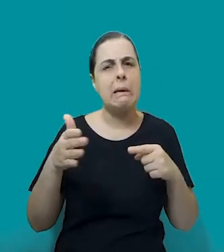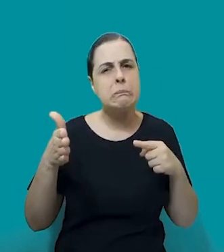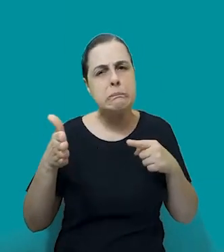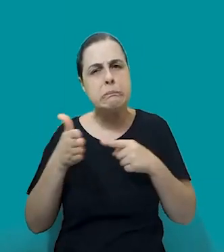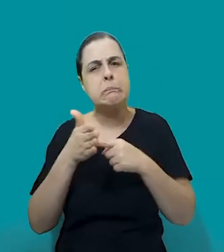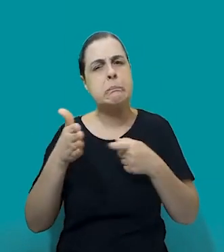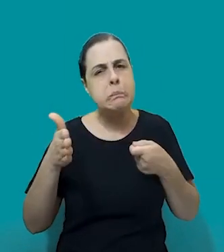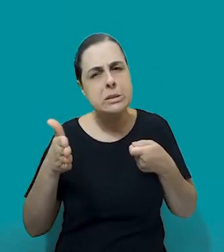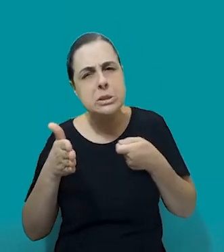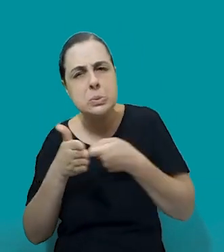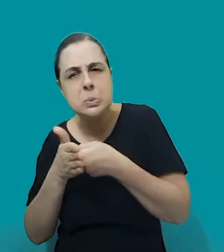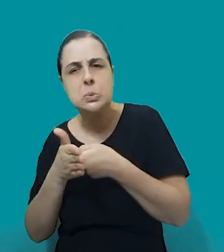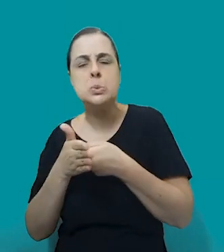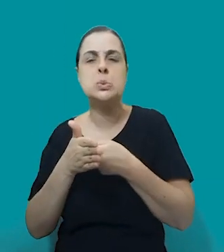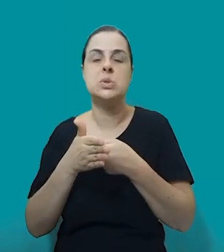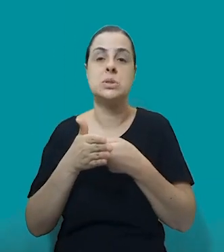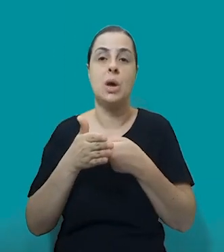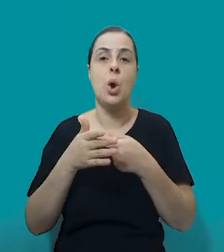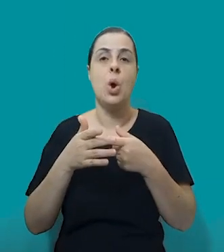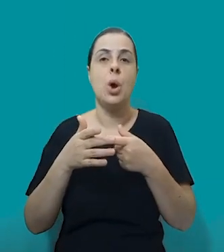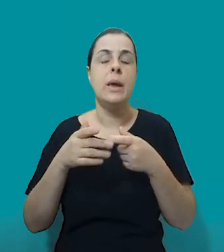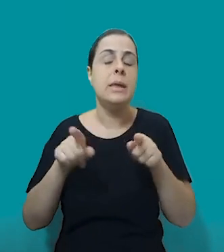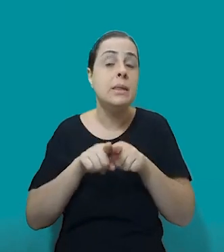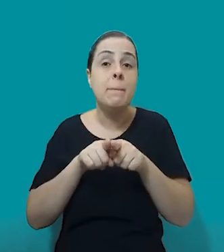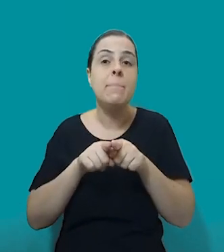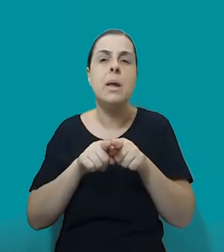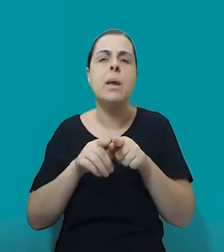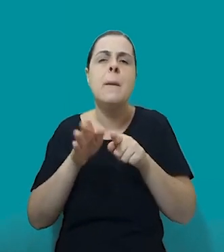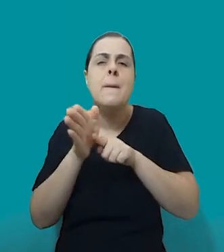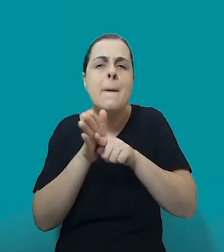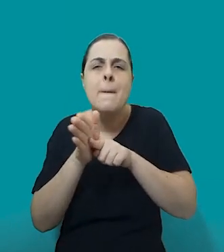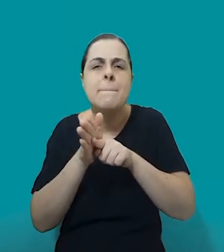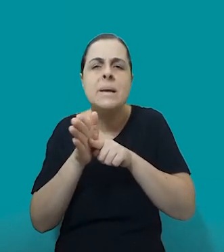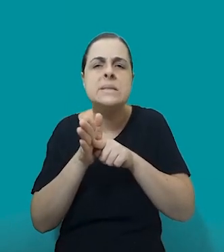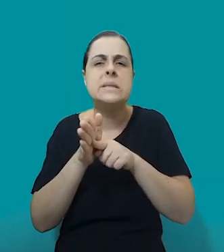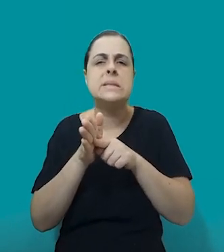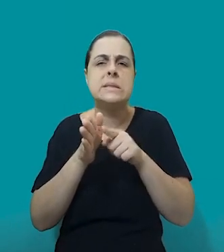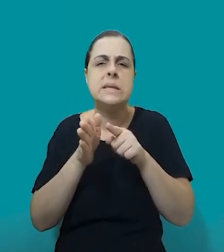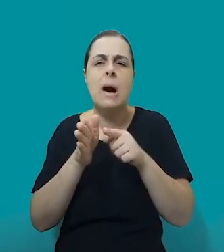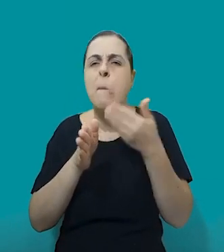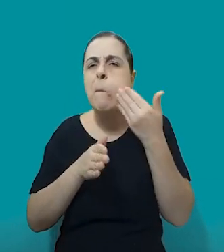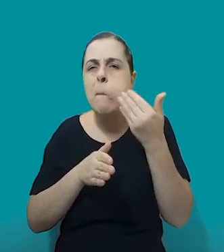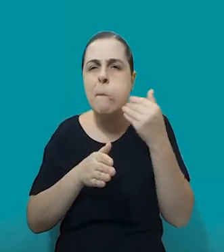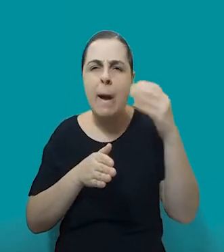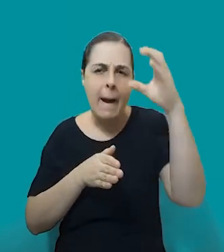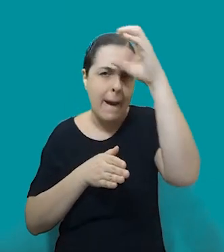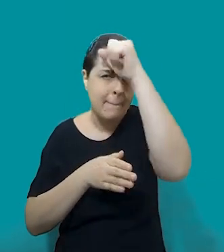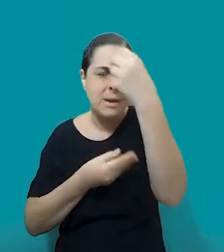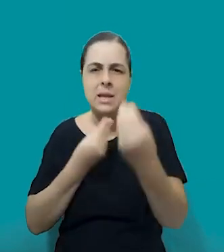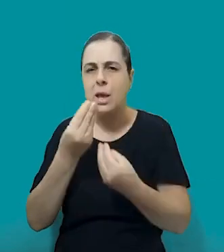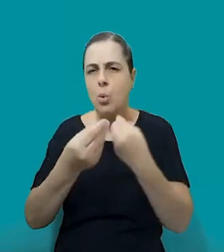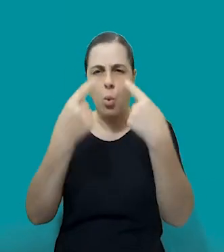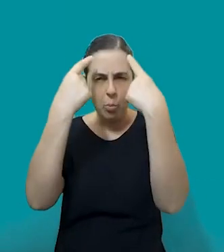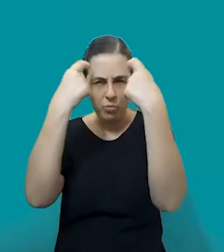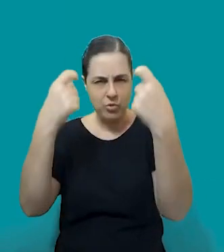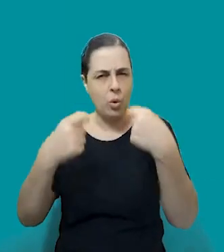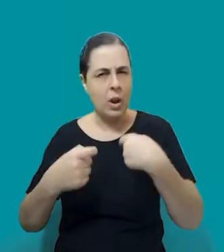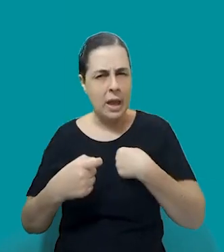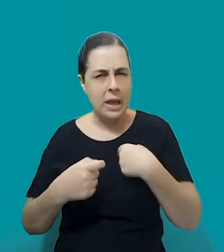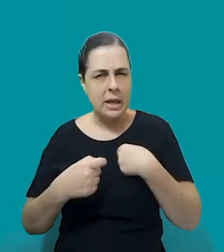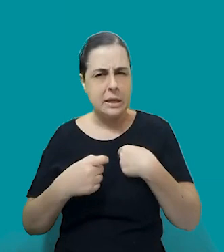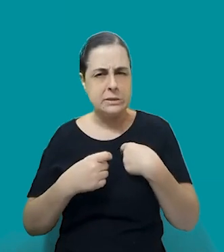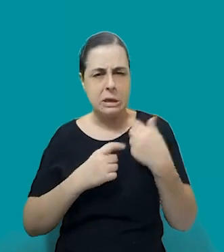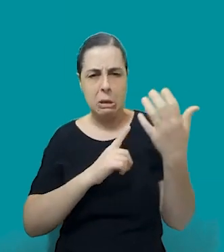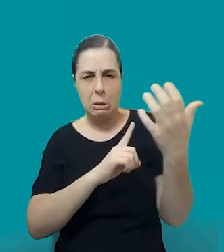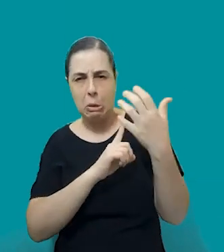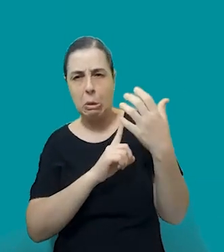que que, ao entender, né? Onde eu posso pesquisar e entender mais sobre violência para saber se eu estou sofrendo ou não. E